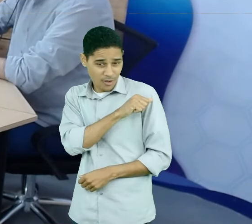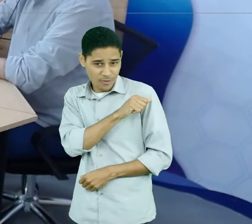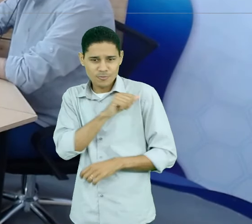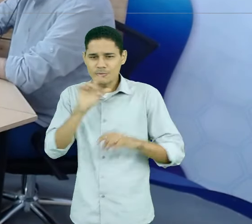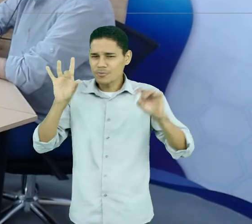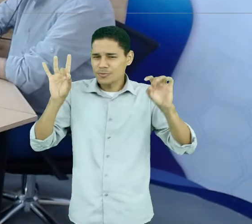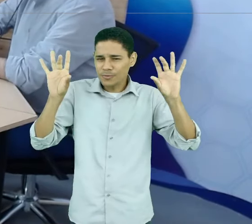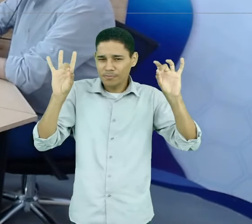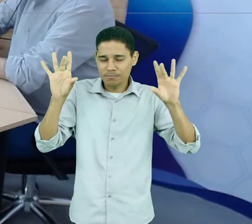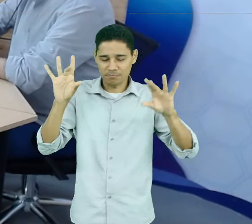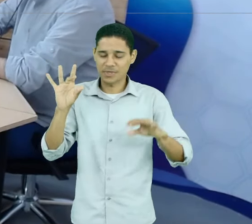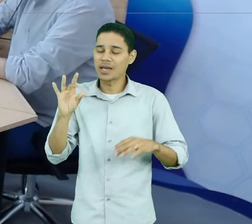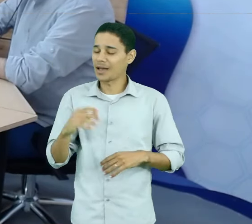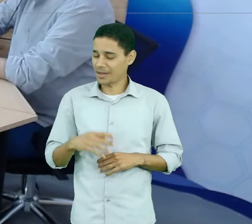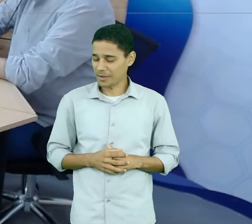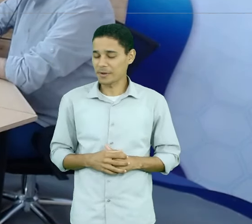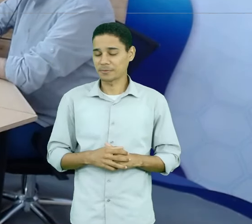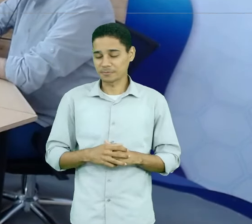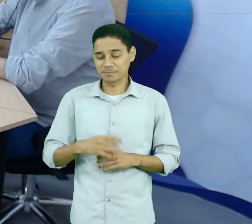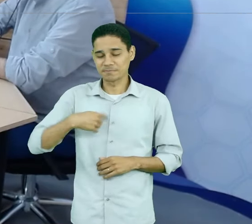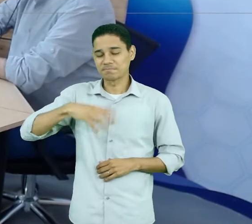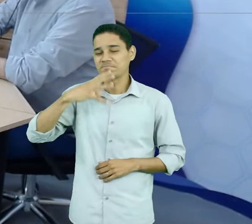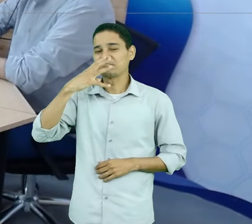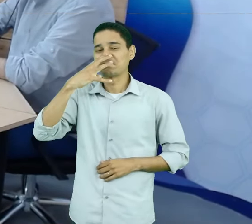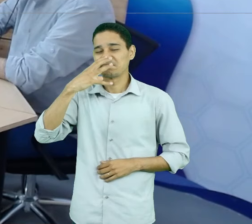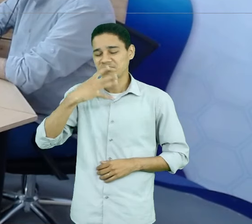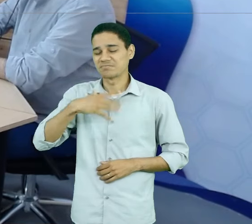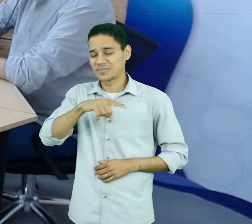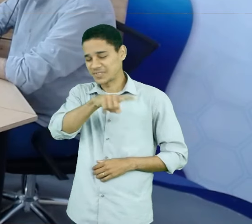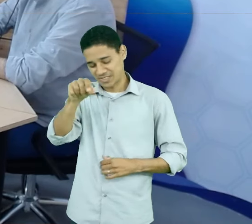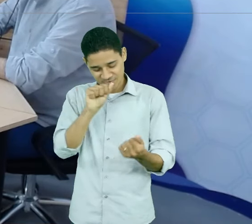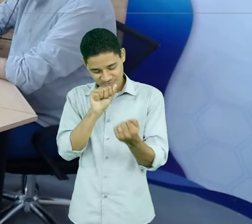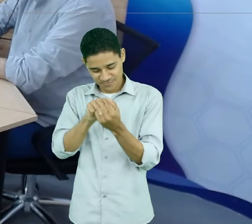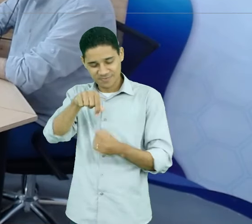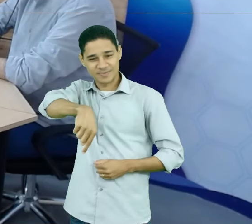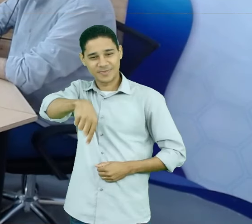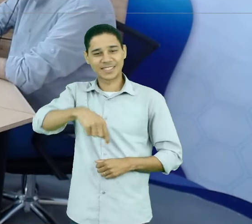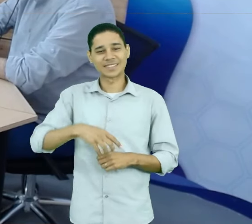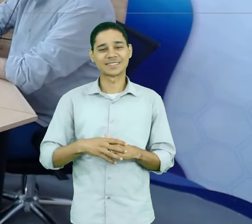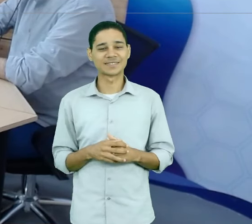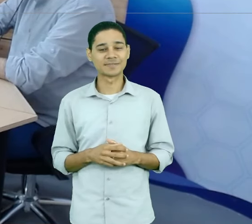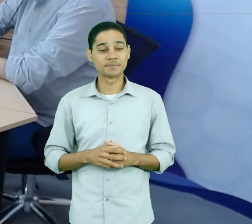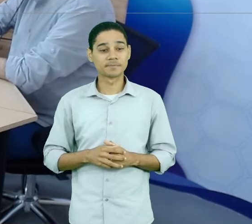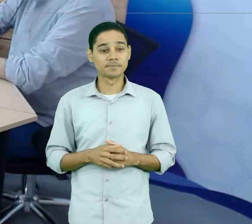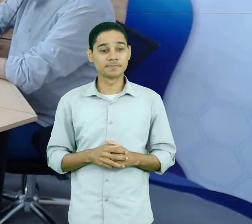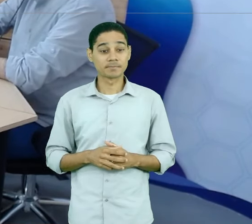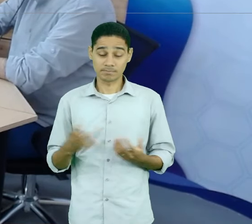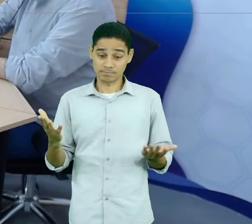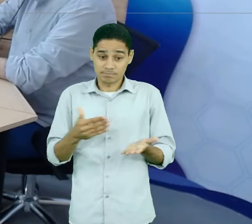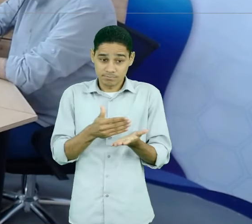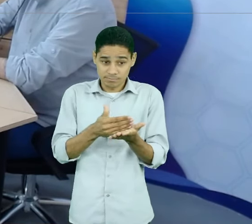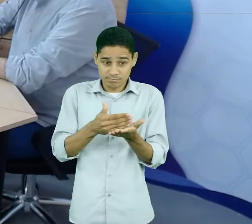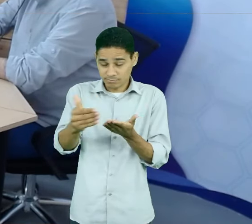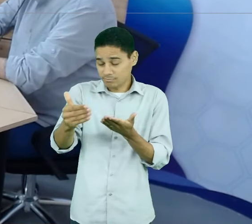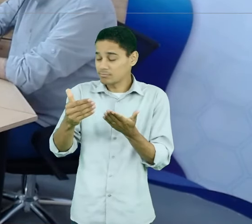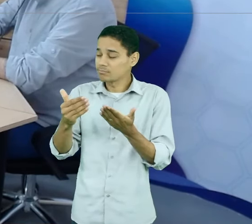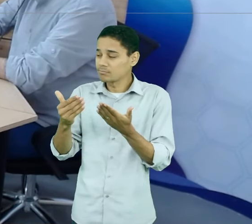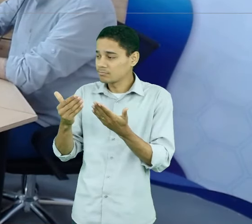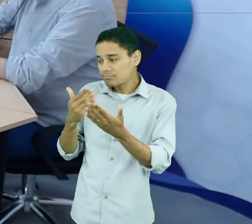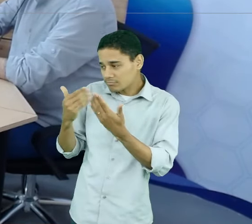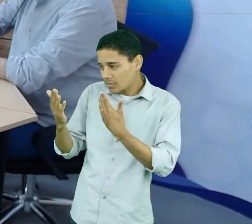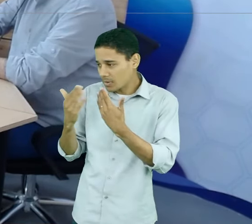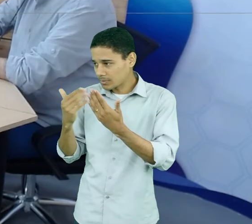Nosso maior orgulho é tê-los aqui. E, para iniciar o nosso bate-papo,